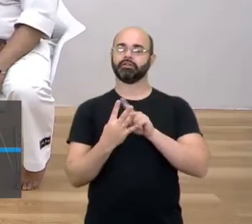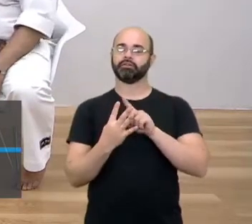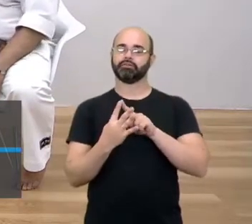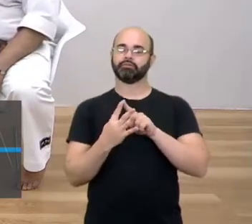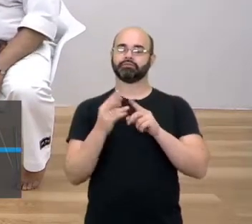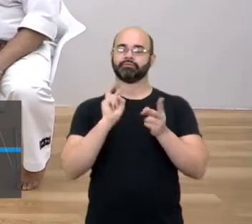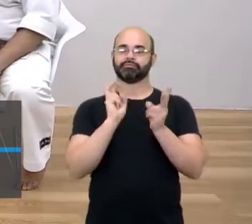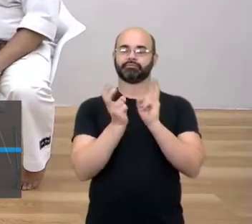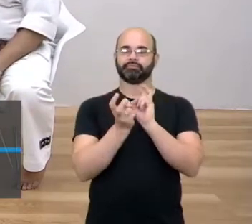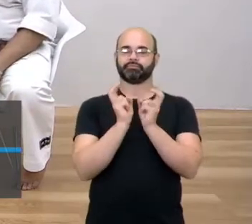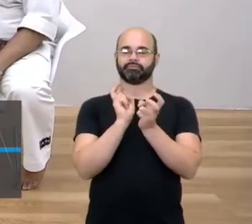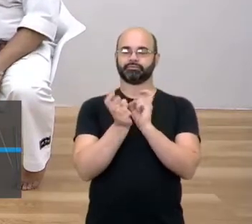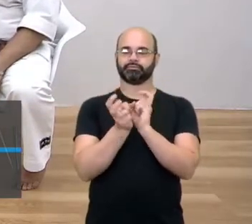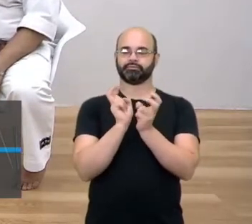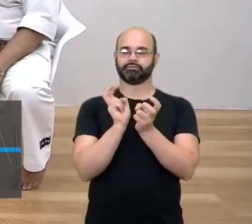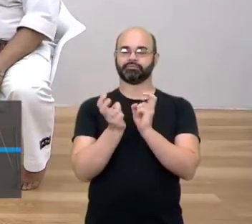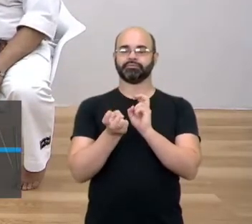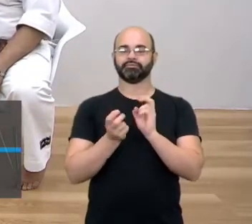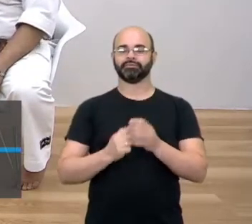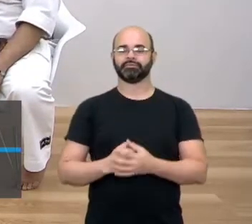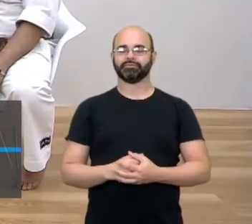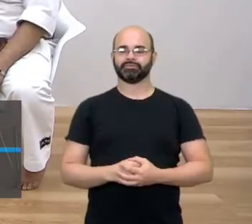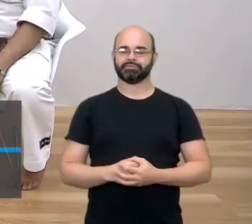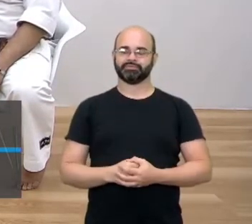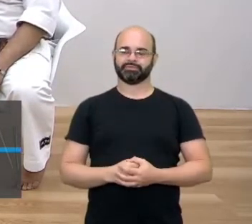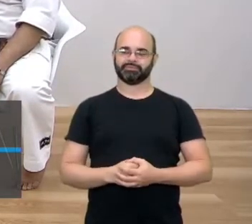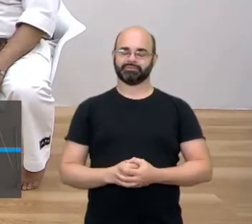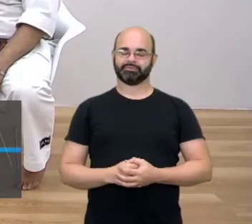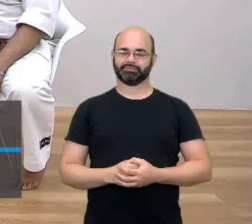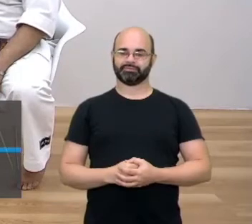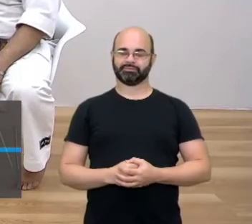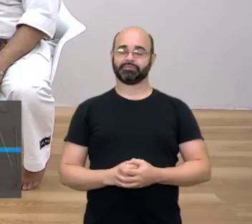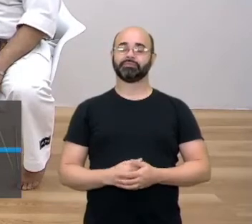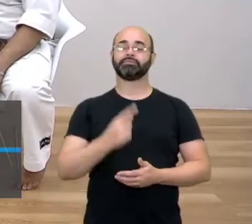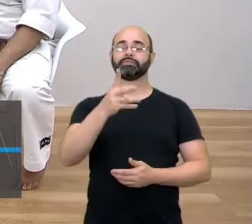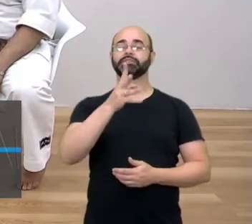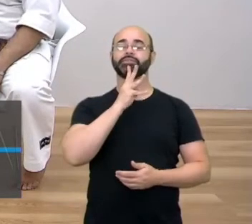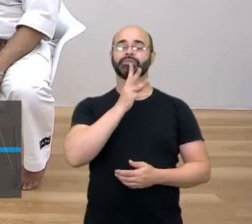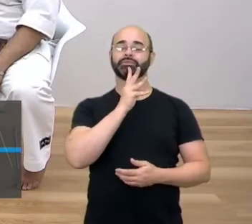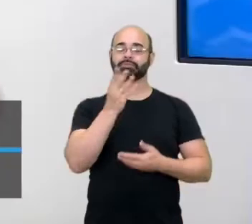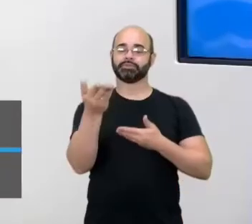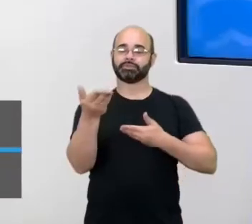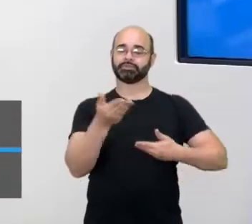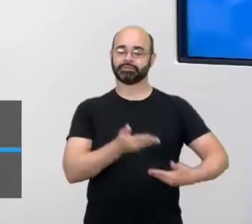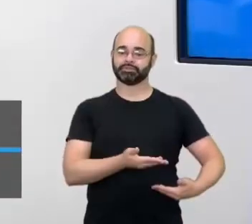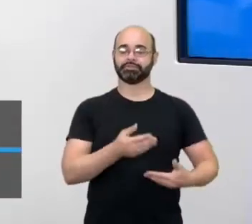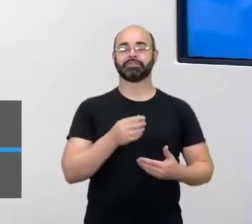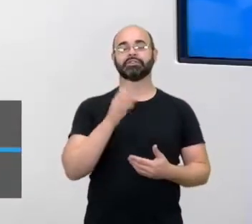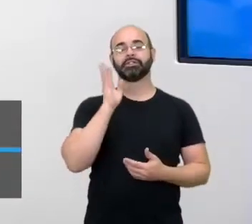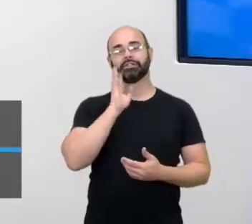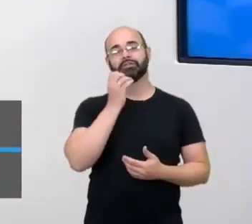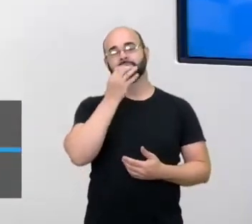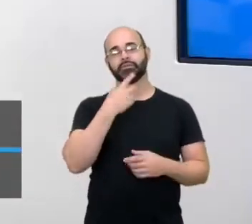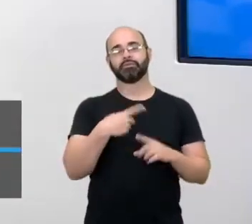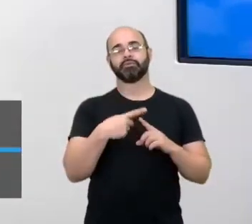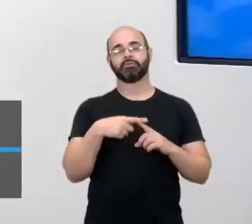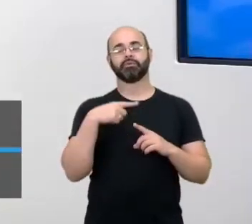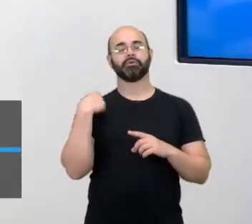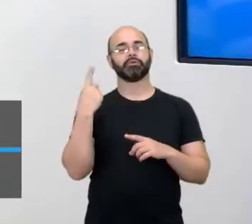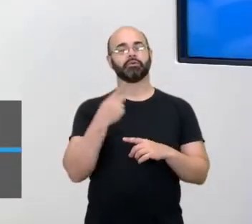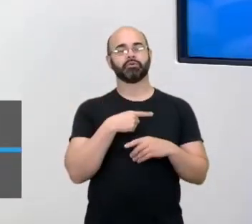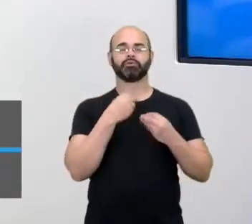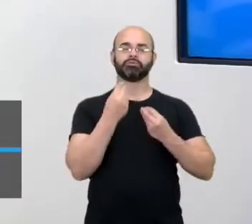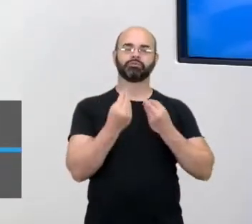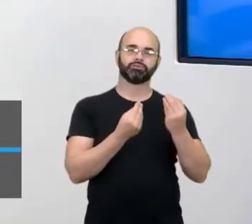Capoeira. E aí, é bacana você trazer o seu conhecimento, porque você está salientando aquilo que nós falamos. Nós